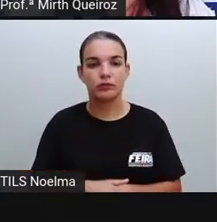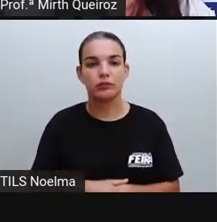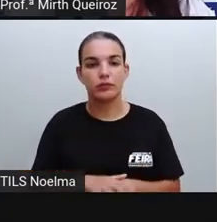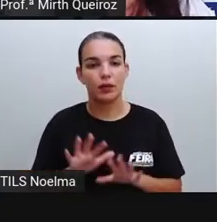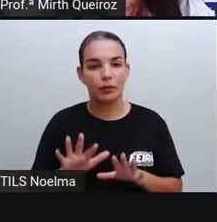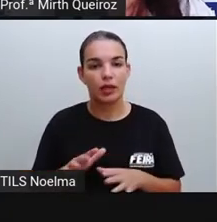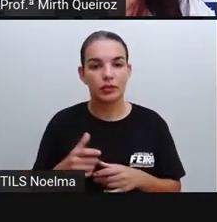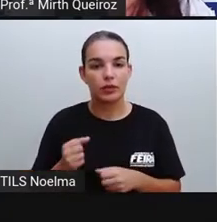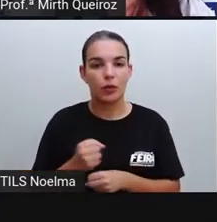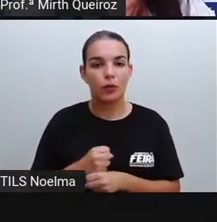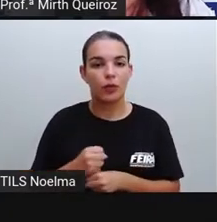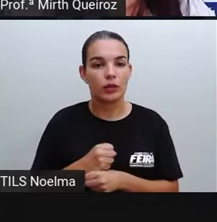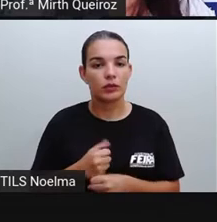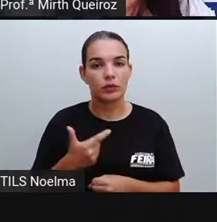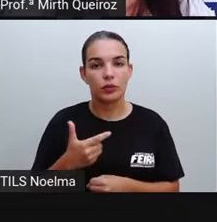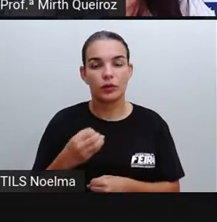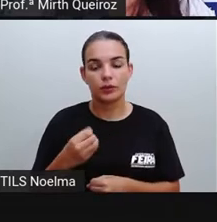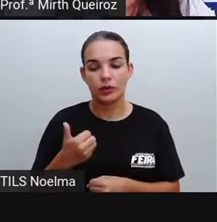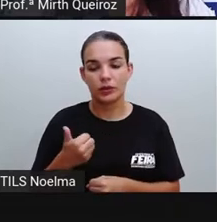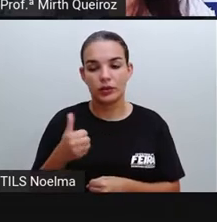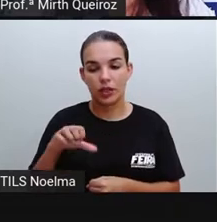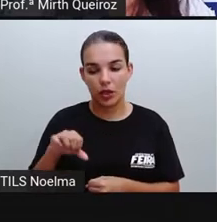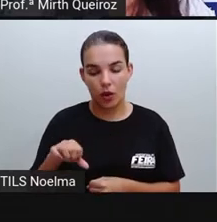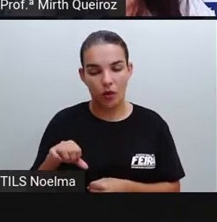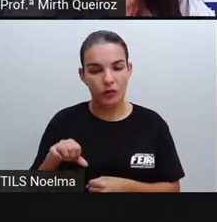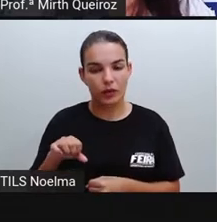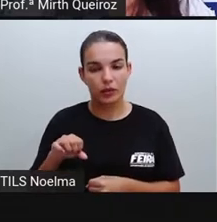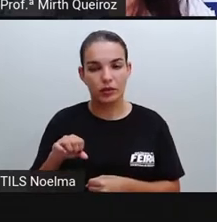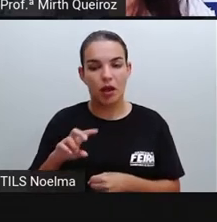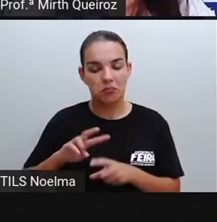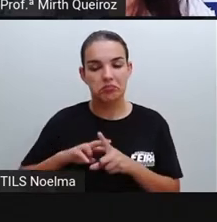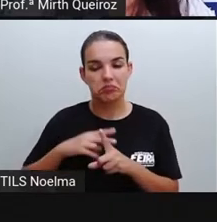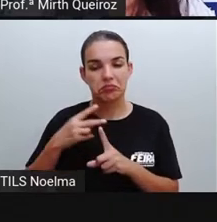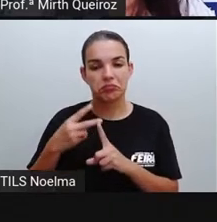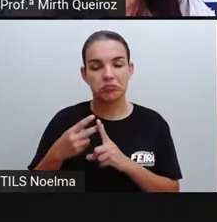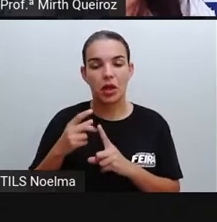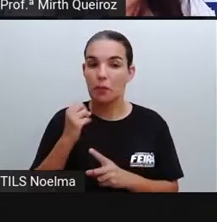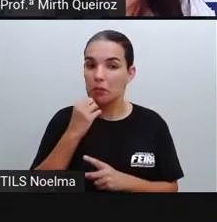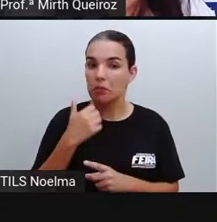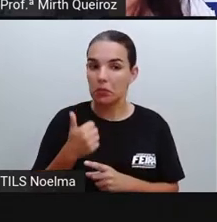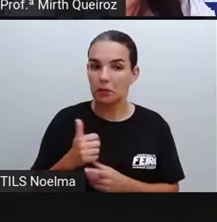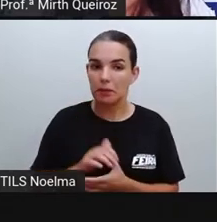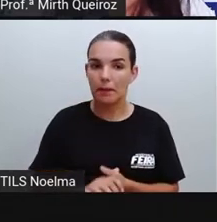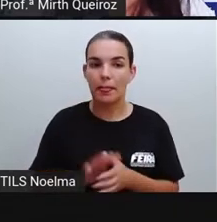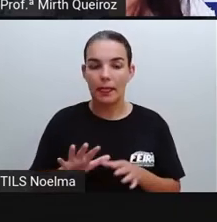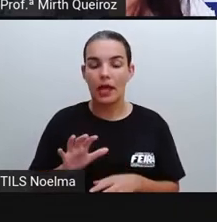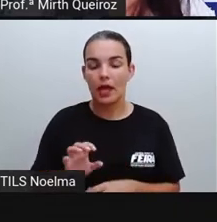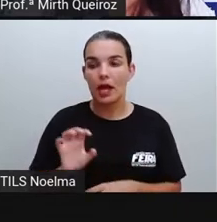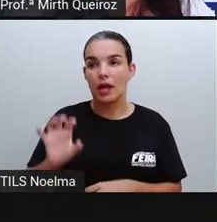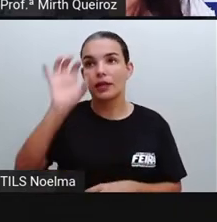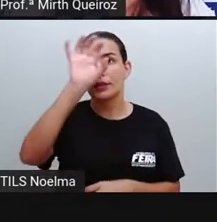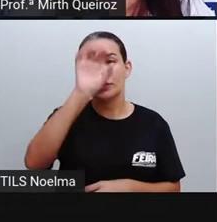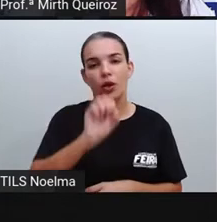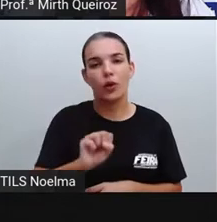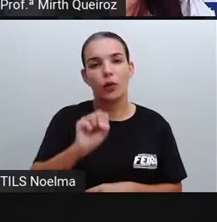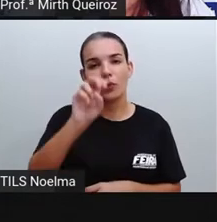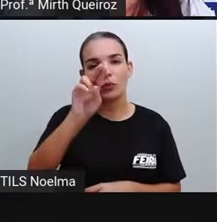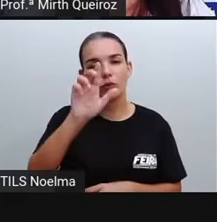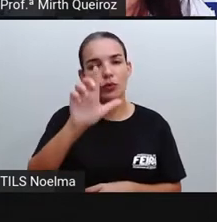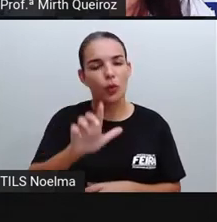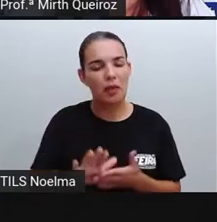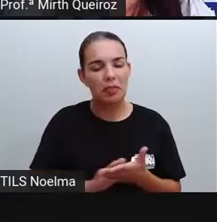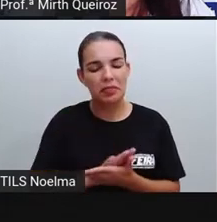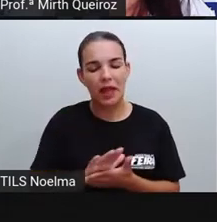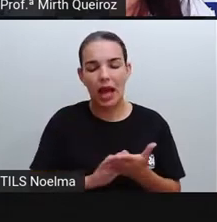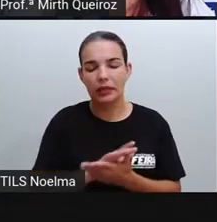2019 a 5 mil casos, mas houve um aumento significativo. A região sul, não se tinha casos